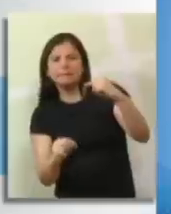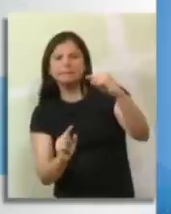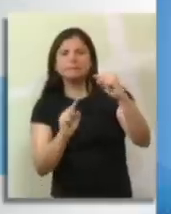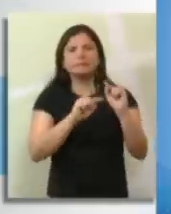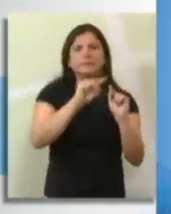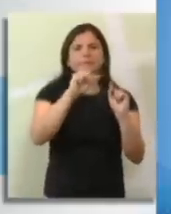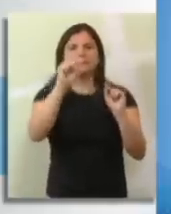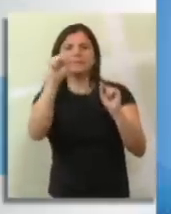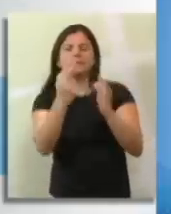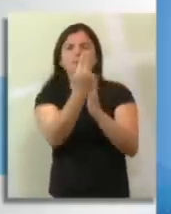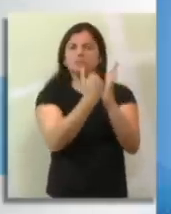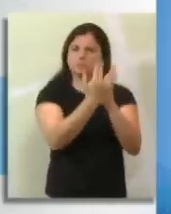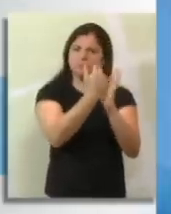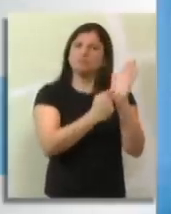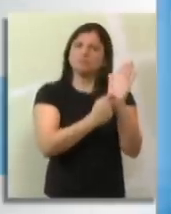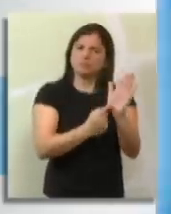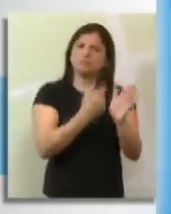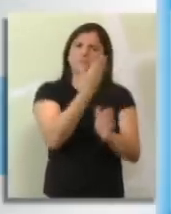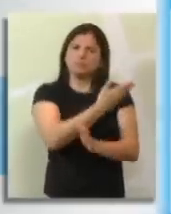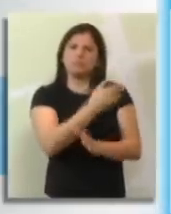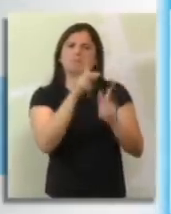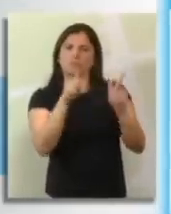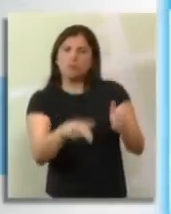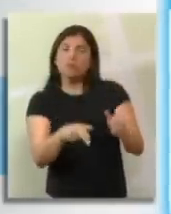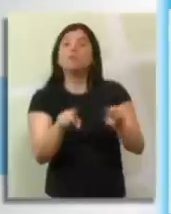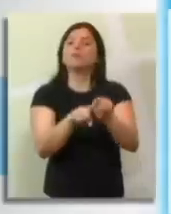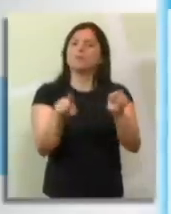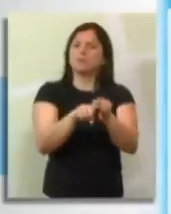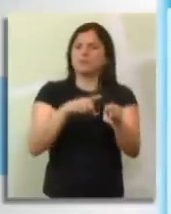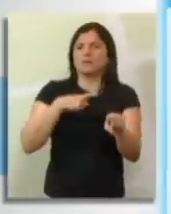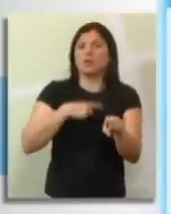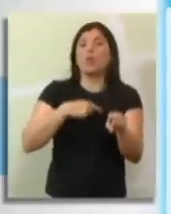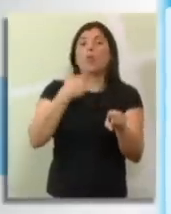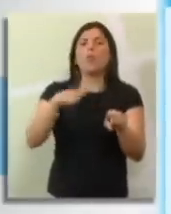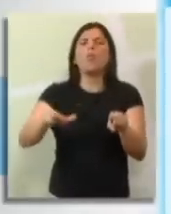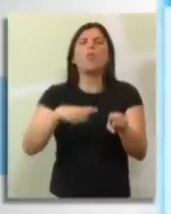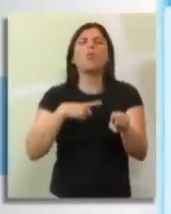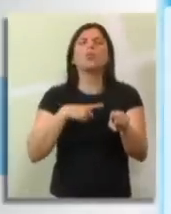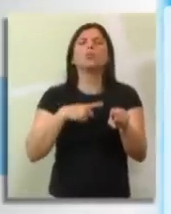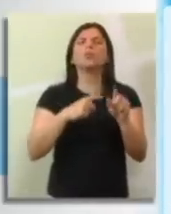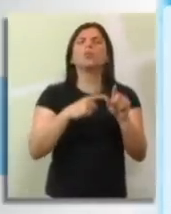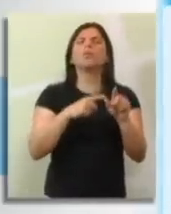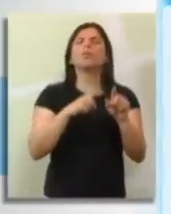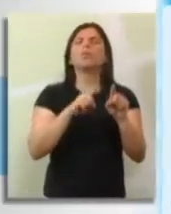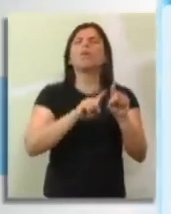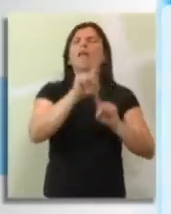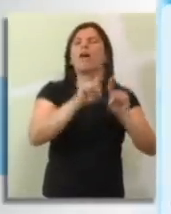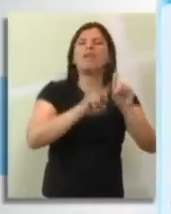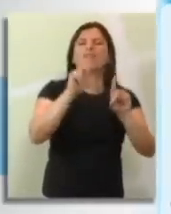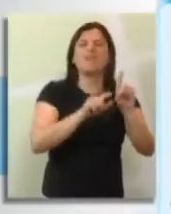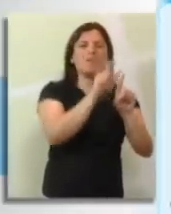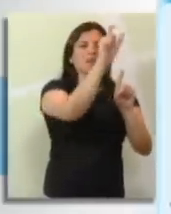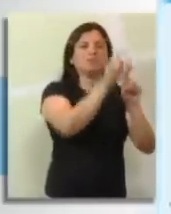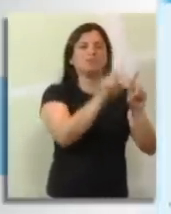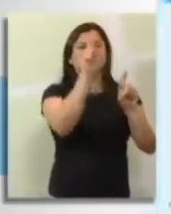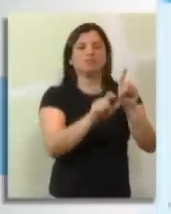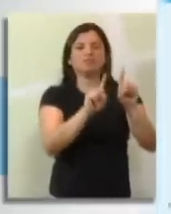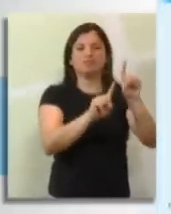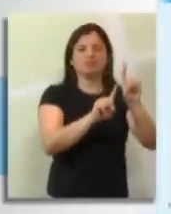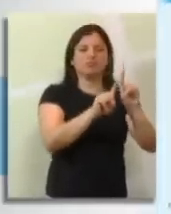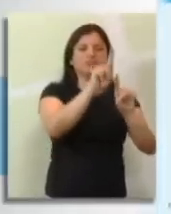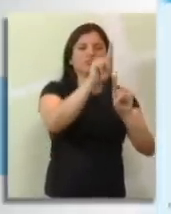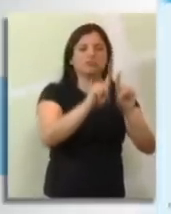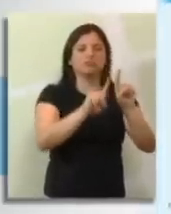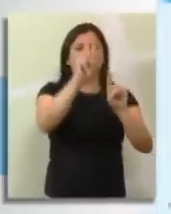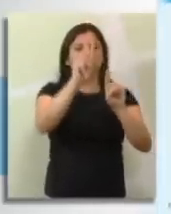fácil entender um gráfico de linhas? A gente tem também o gráfico de colunas que usamos para apresentar o crescimento ou o